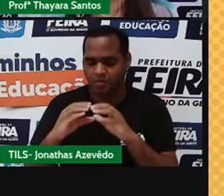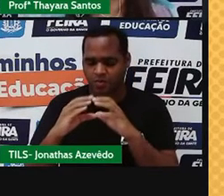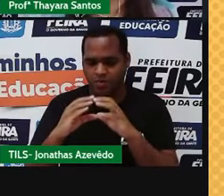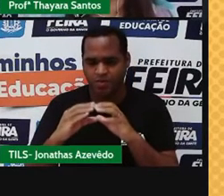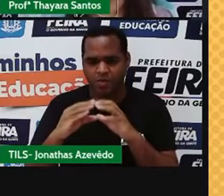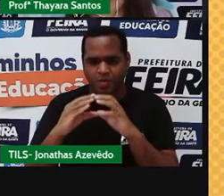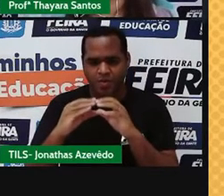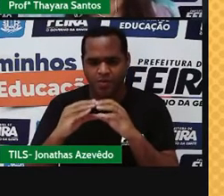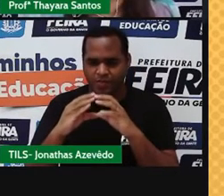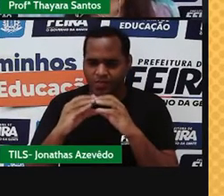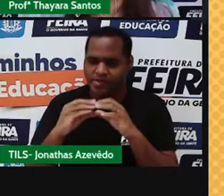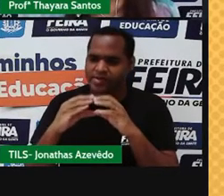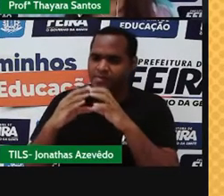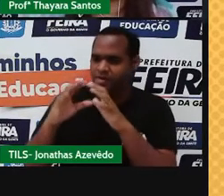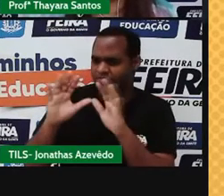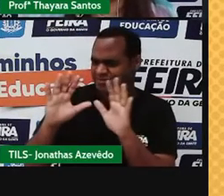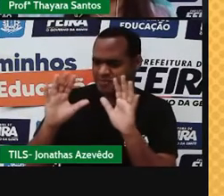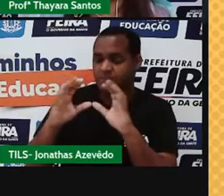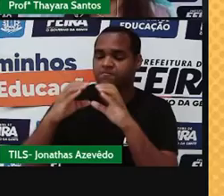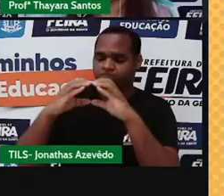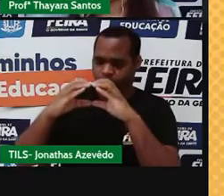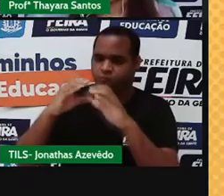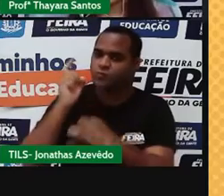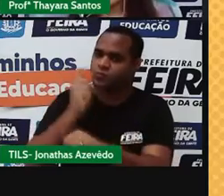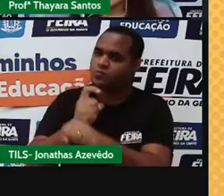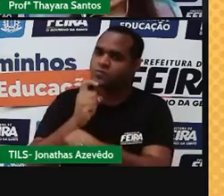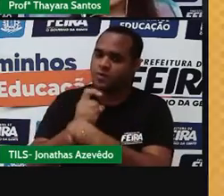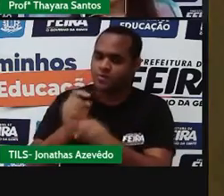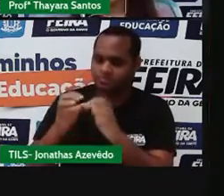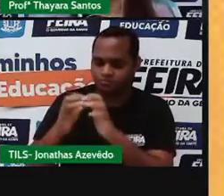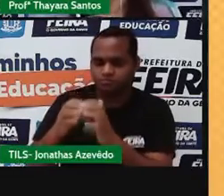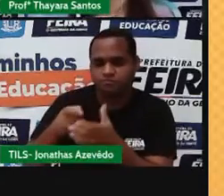nem essa, parecendo uma bola de sinuca, né, bola de bilhar.